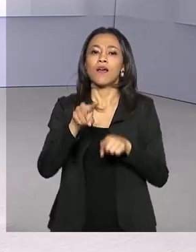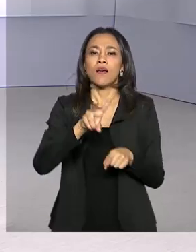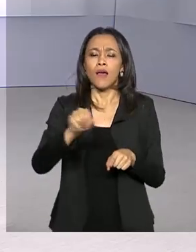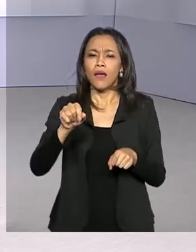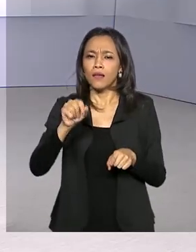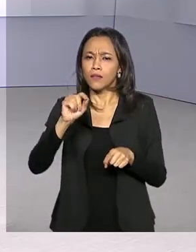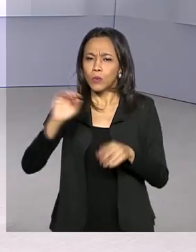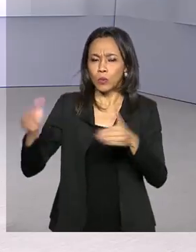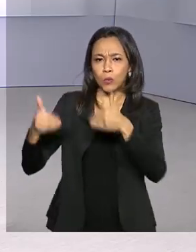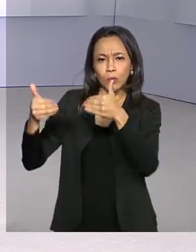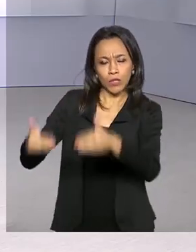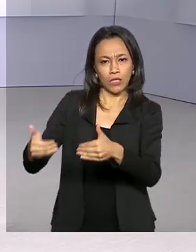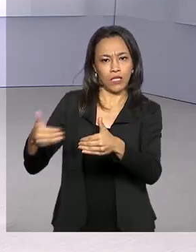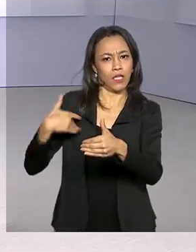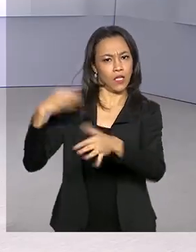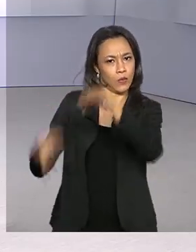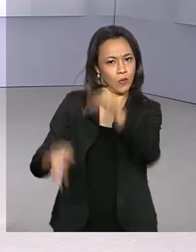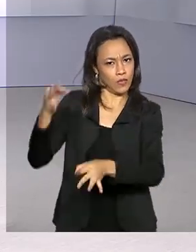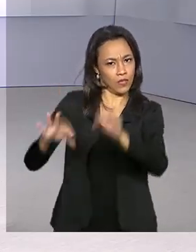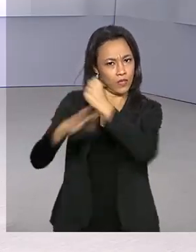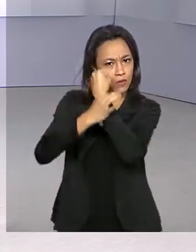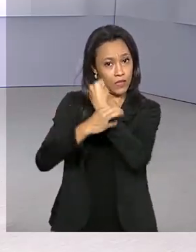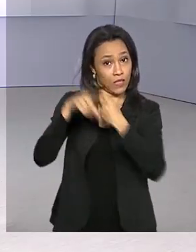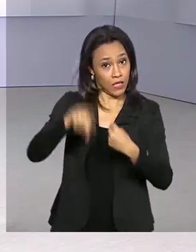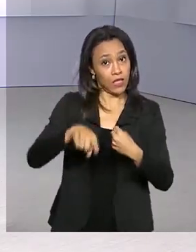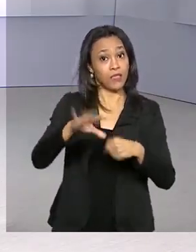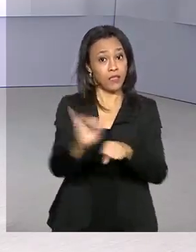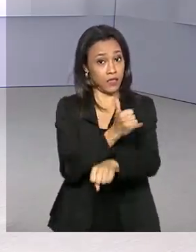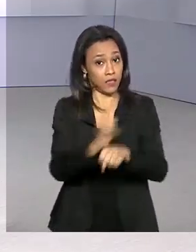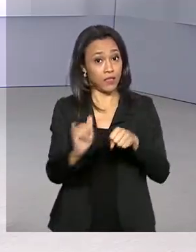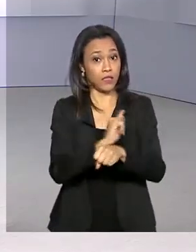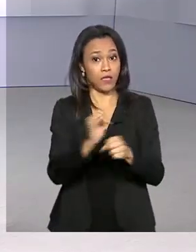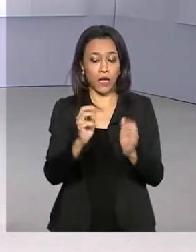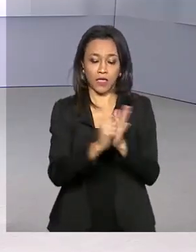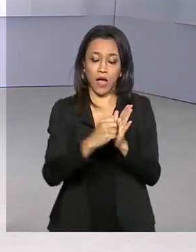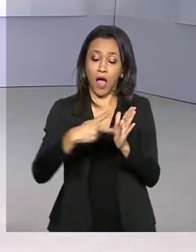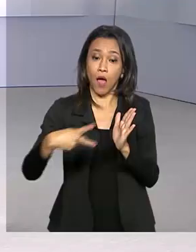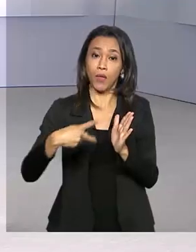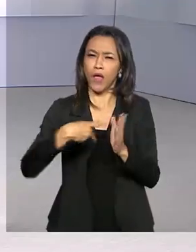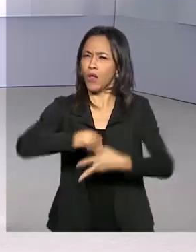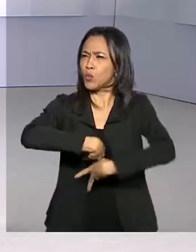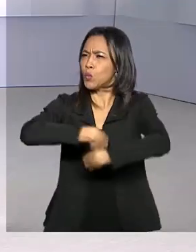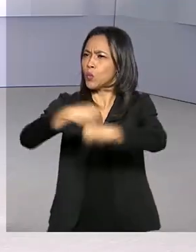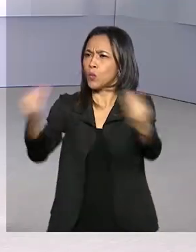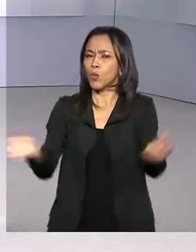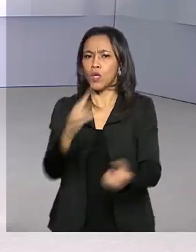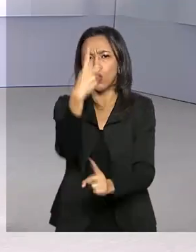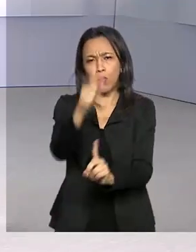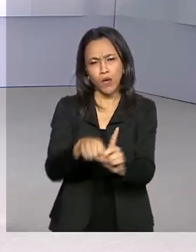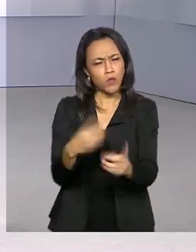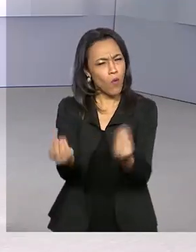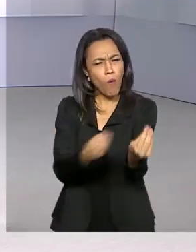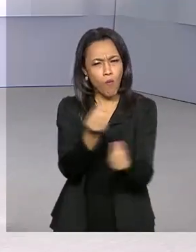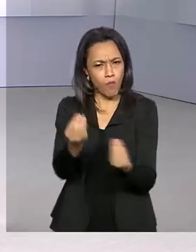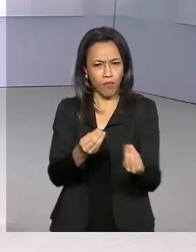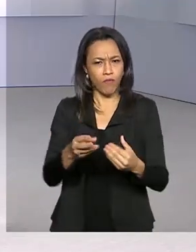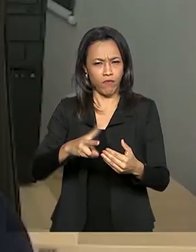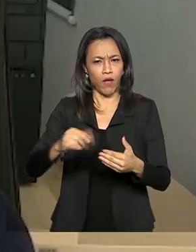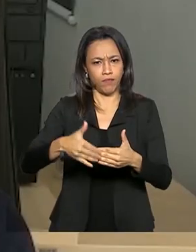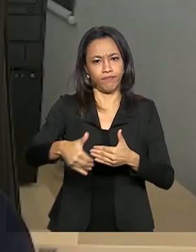Segurança Pública é que a ferramenta esteja disponível a todos em até um mês. Entenda como vai funcionar.